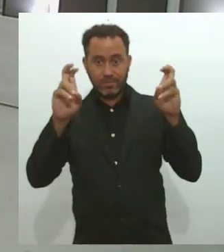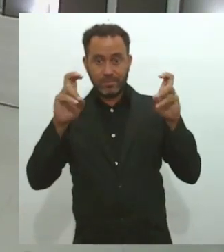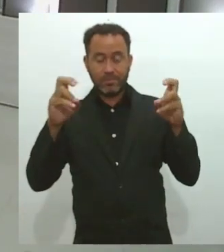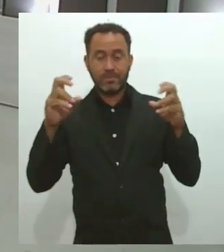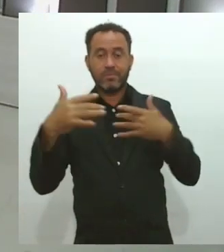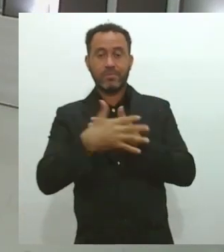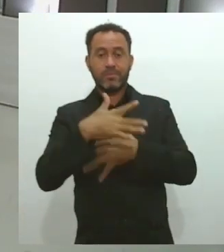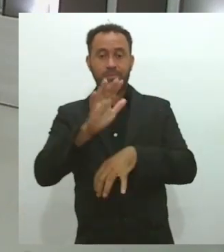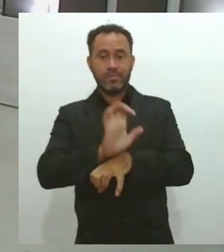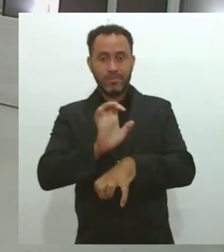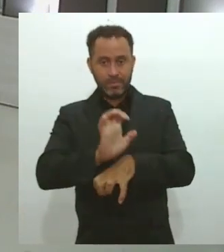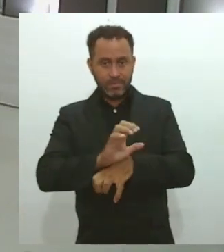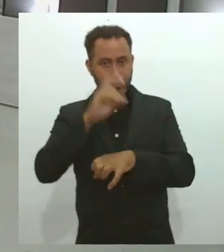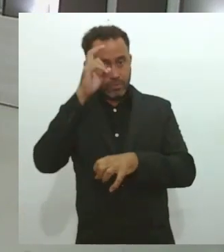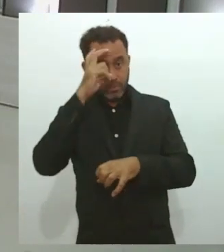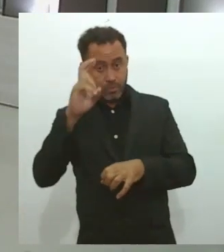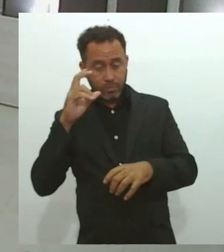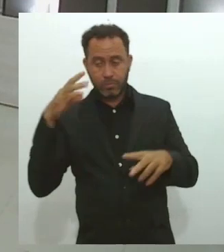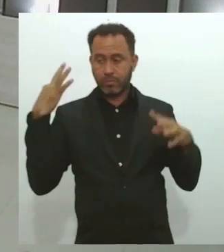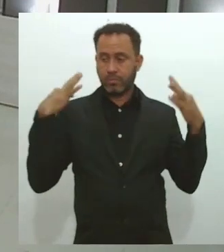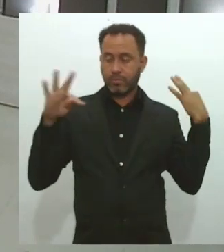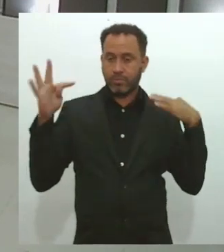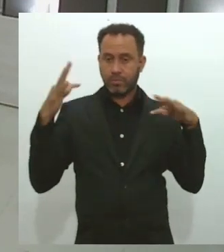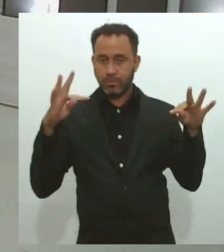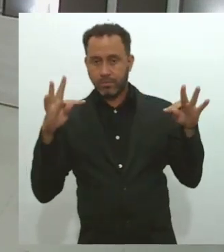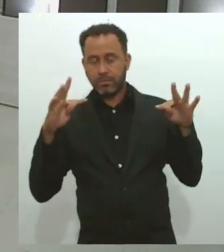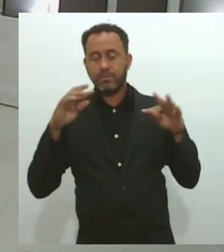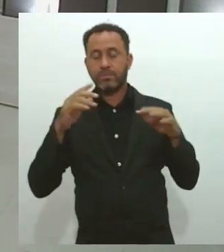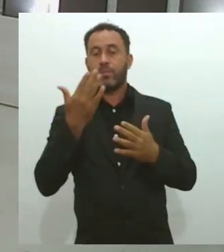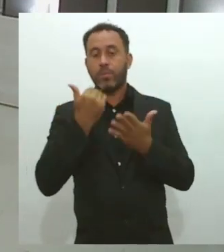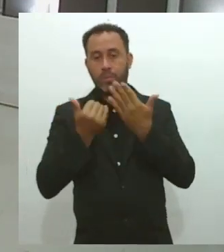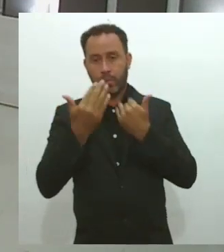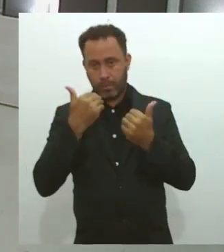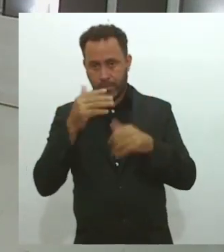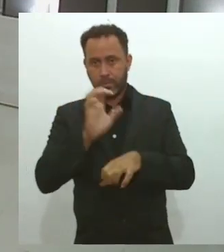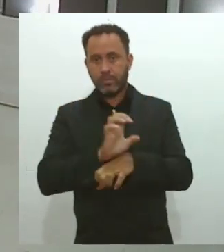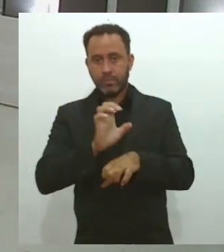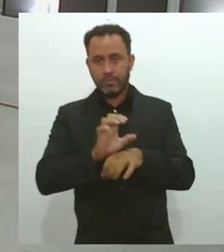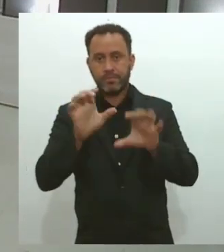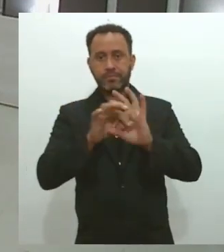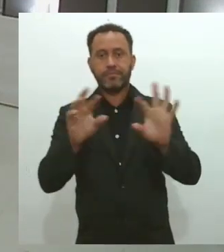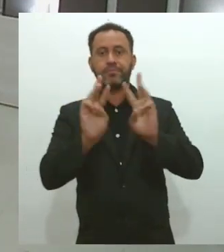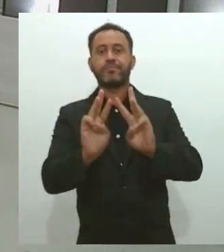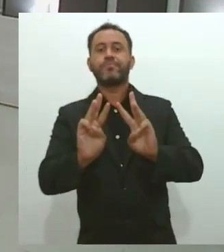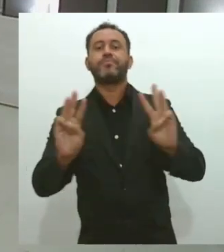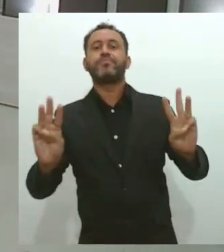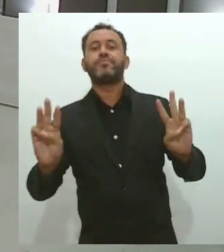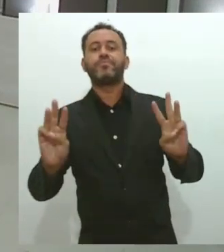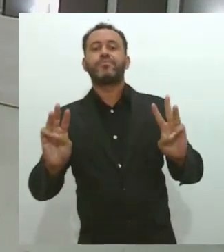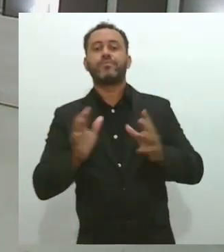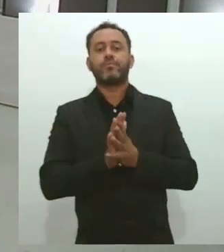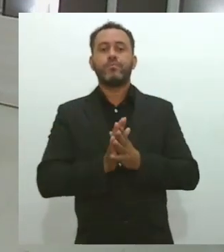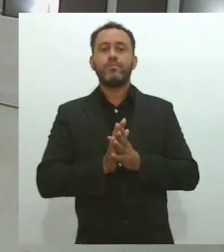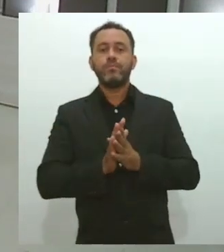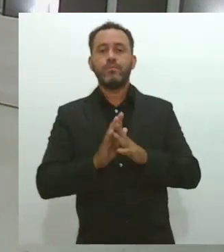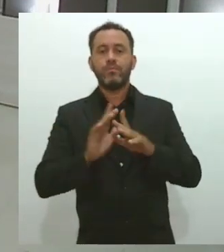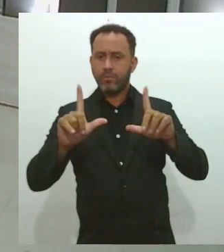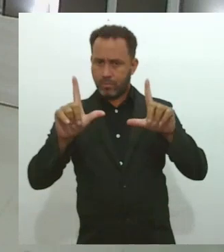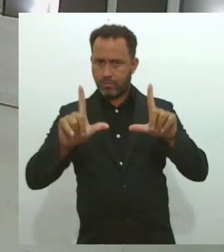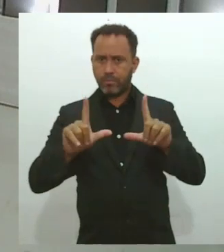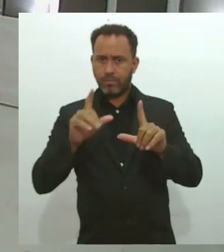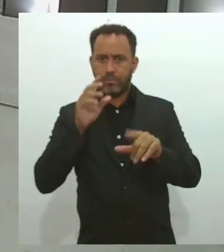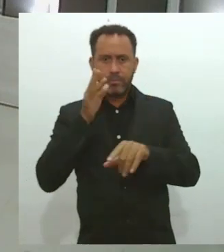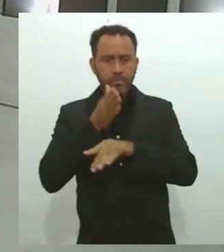estado, como cultura, lazer e gastronomia. Por estar disponível em uma plataforma virtual, o álbum poderá ser